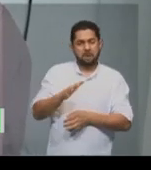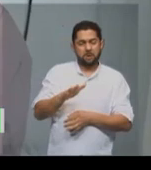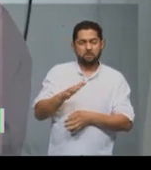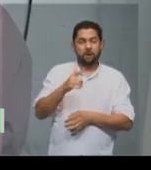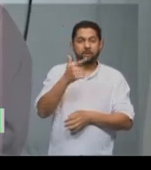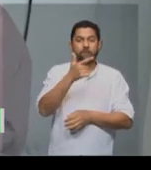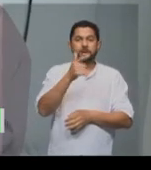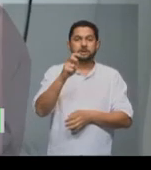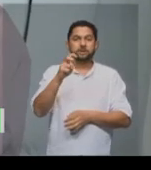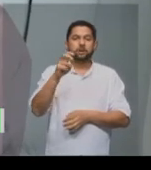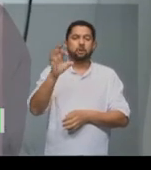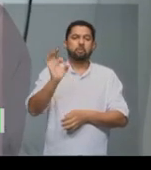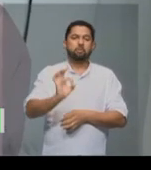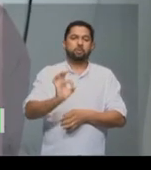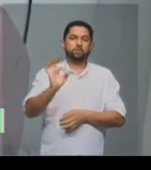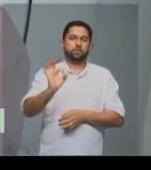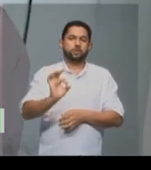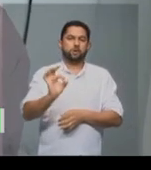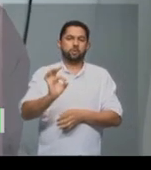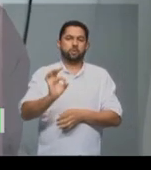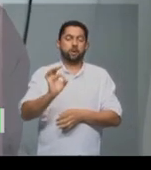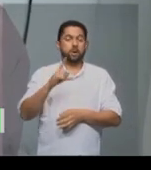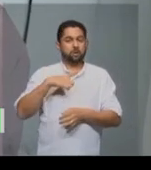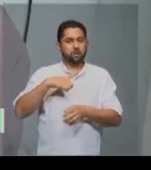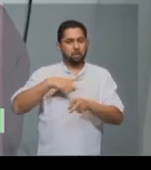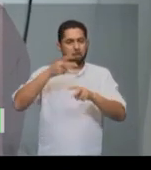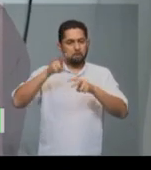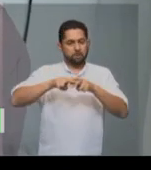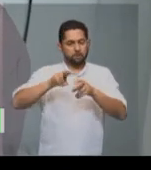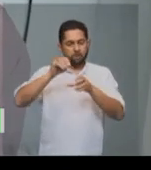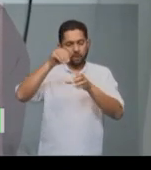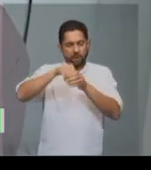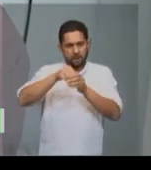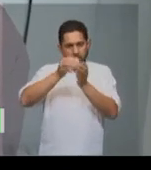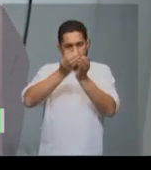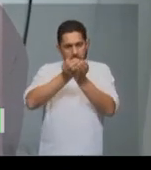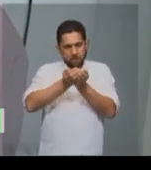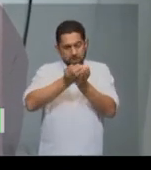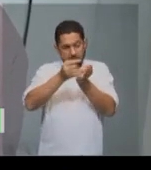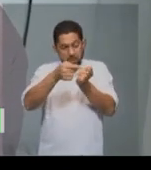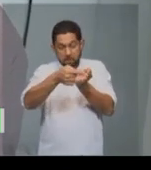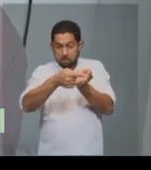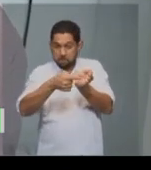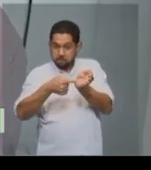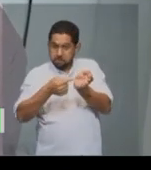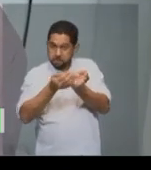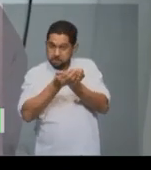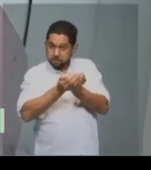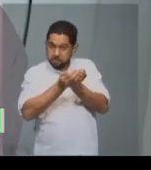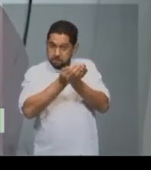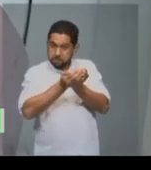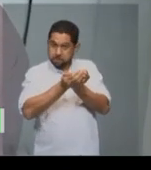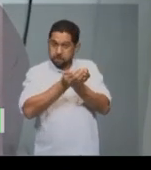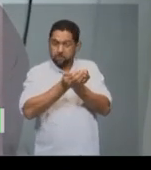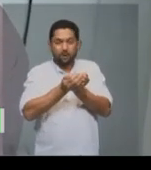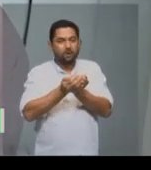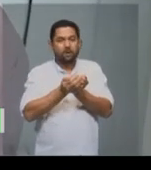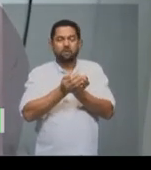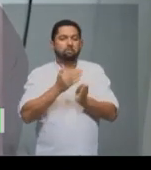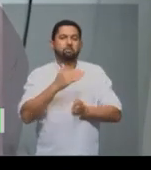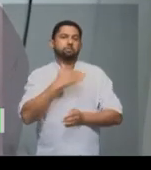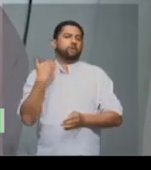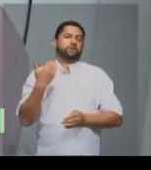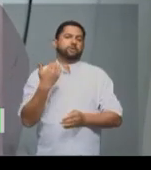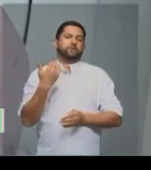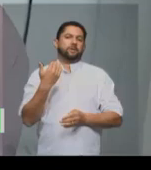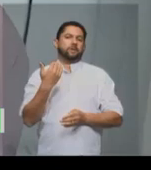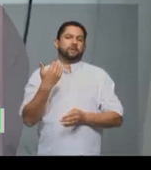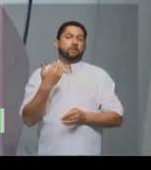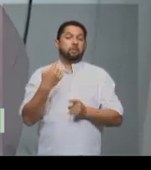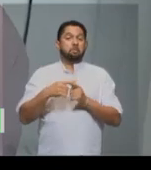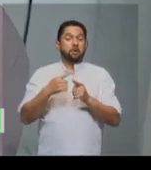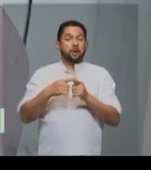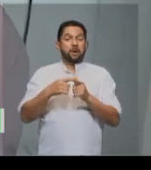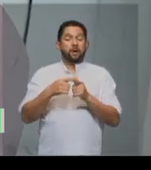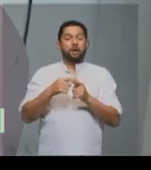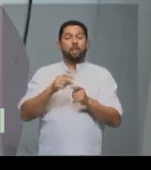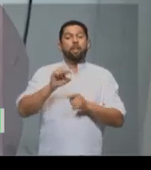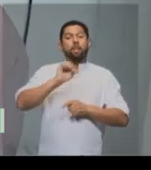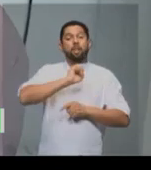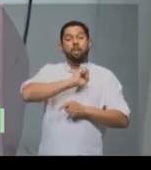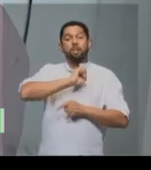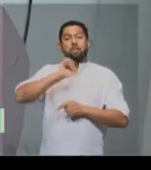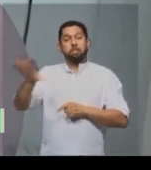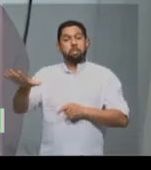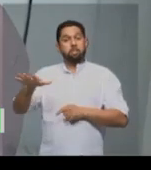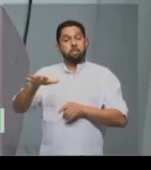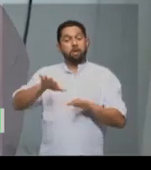dos seres humanos que eram colocados nos navios não chegassem ao seu destino, porque morriam de doenças e eram jogadas